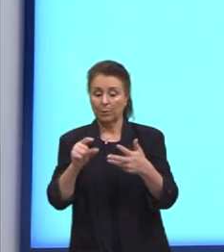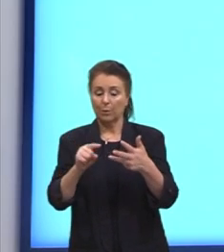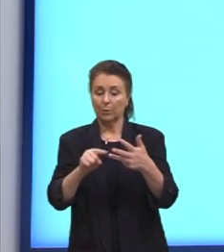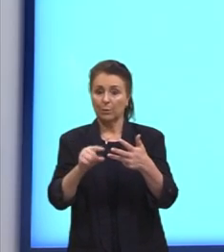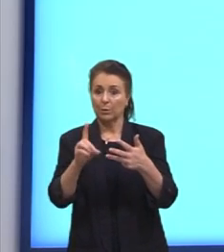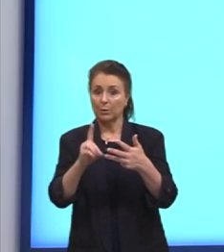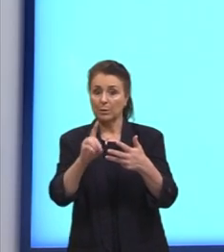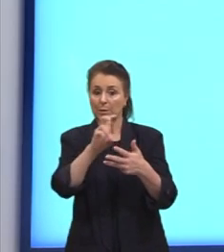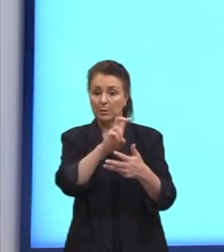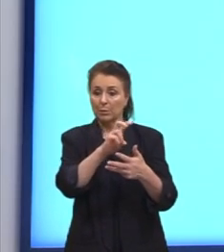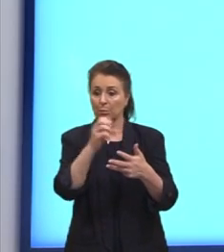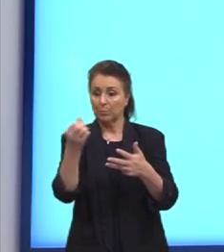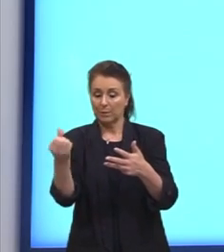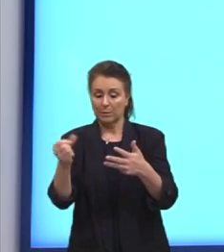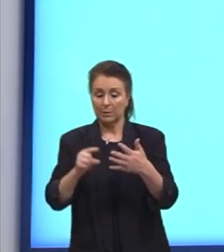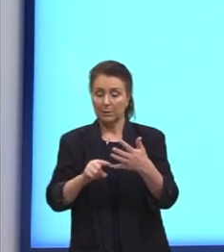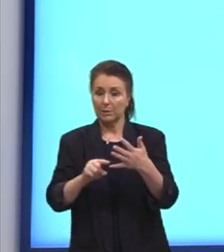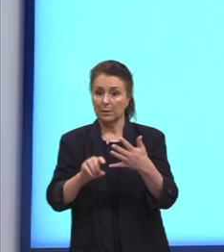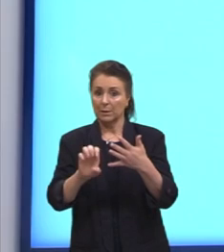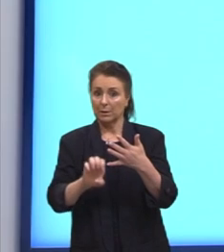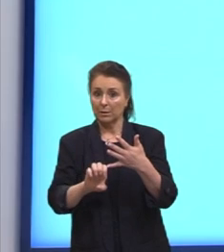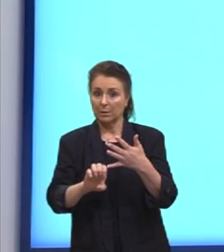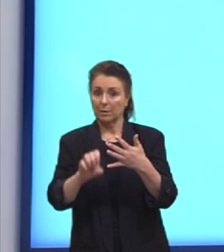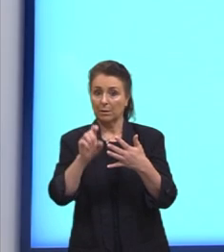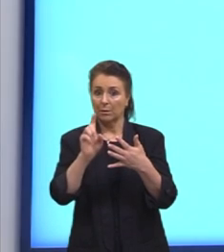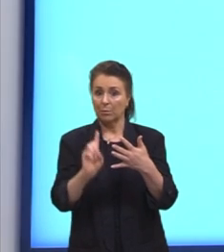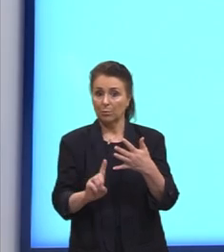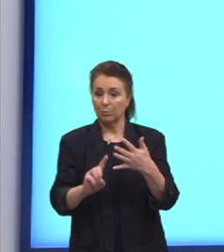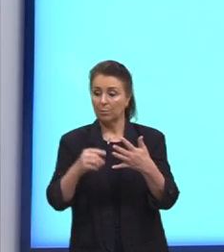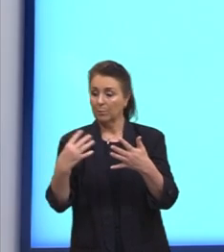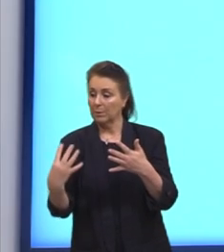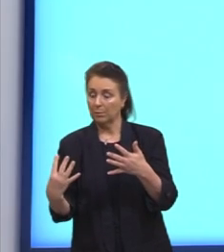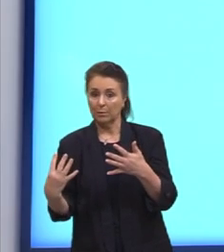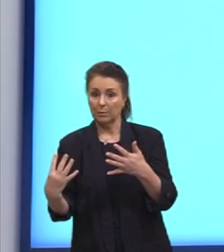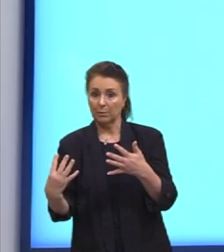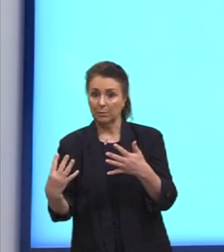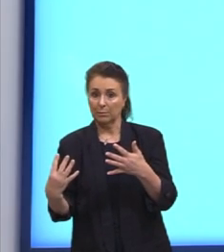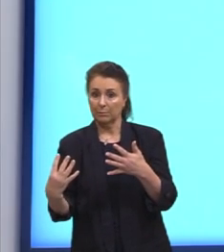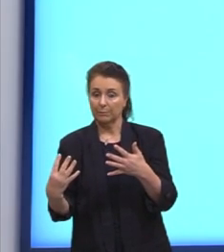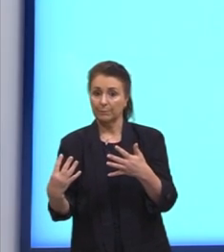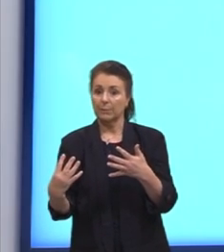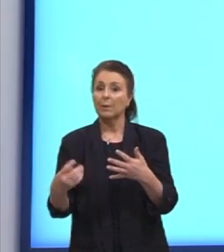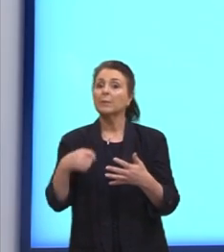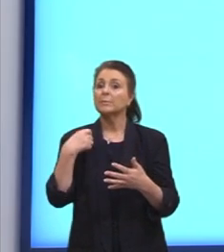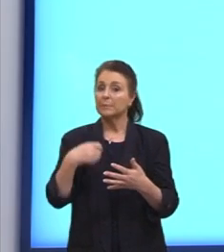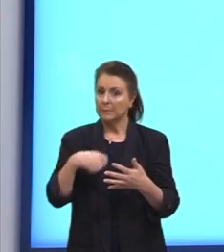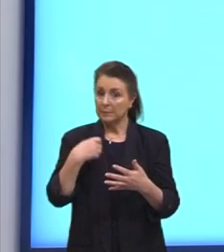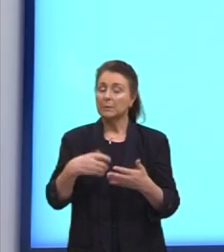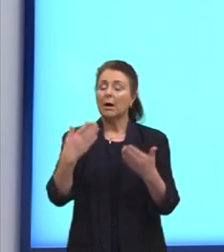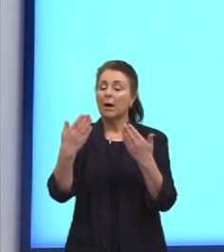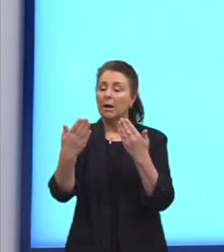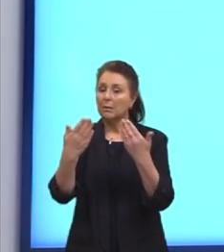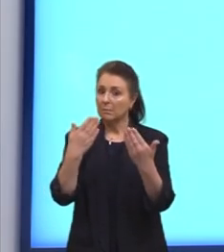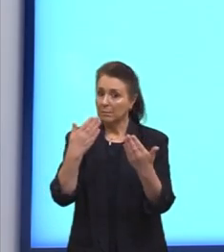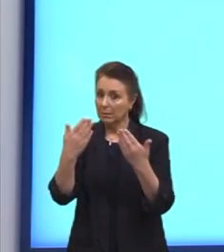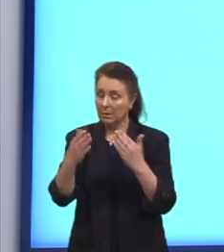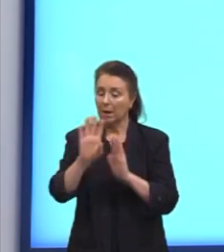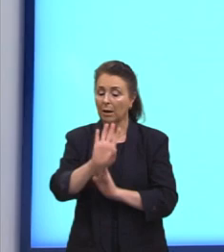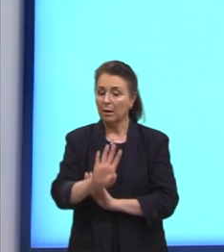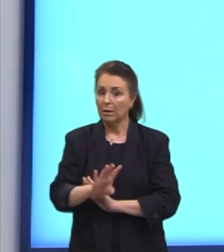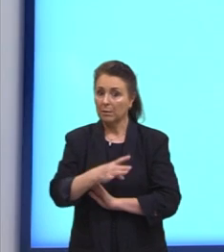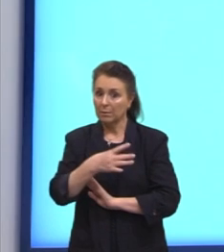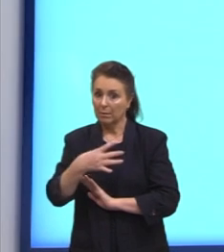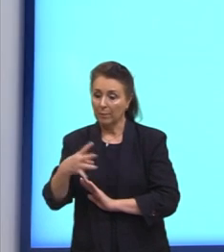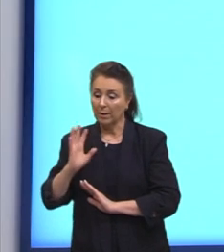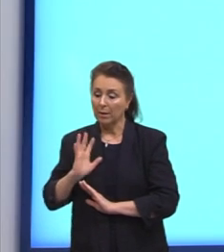para 6, e a letra E, 1 para 4. Então, aqui nós precisamos analisar a tabela, os